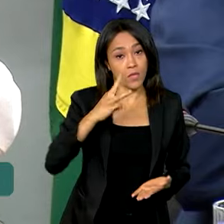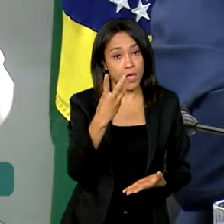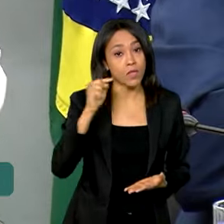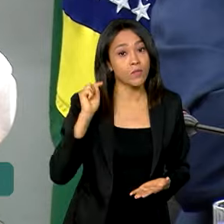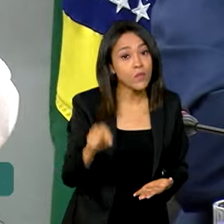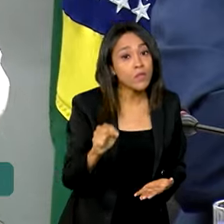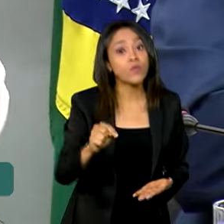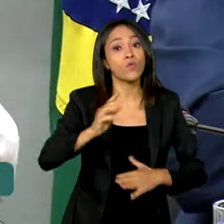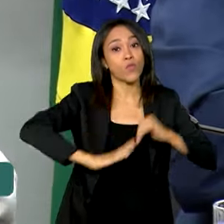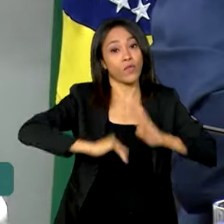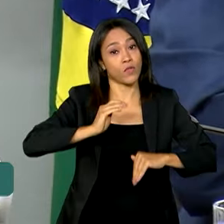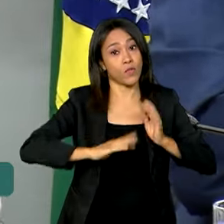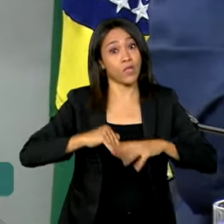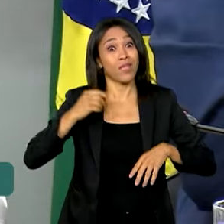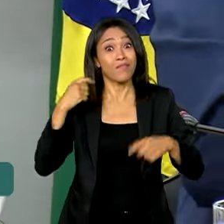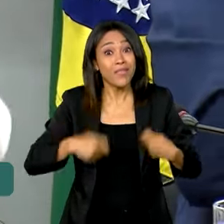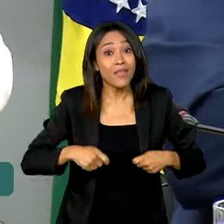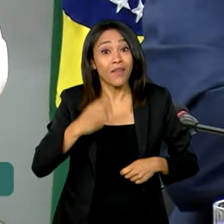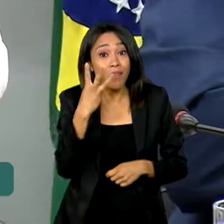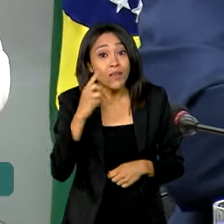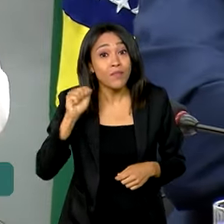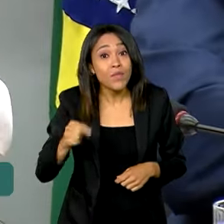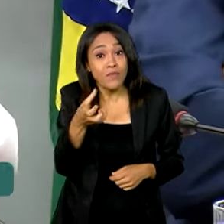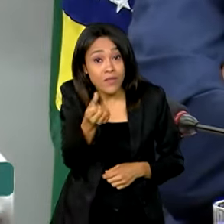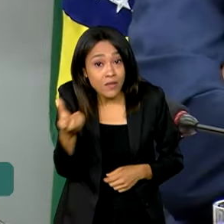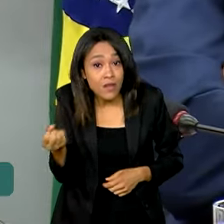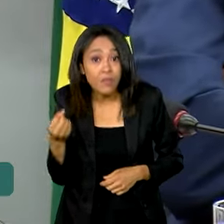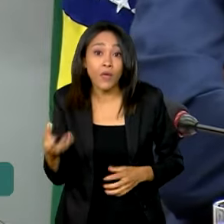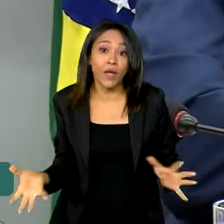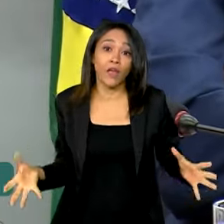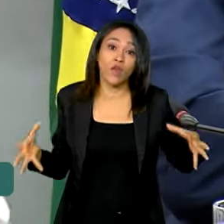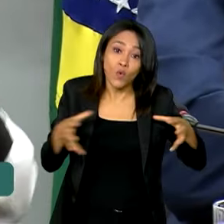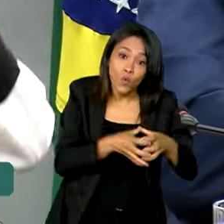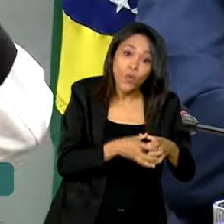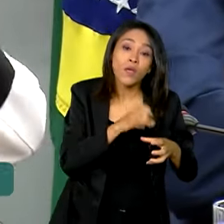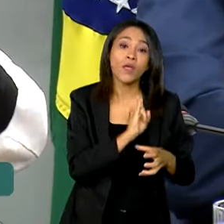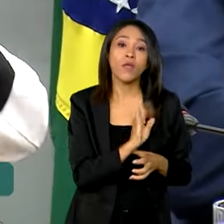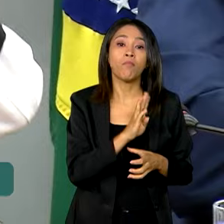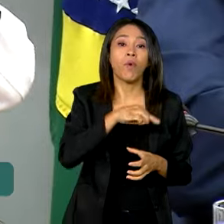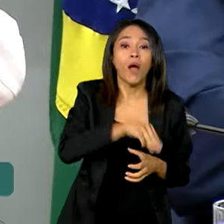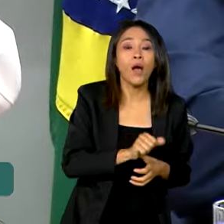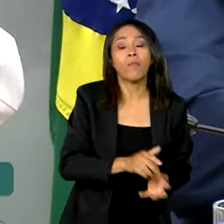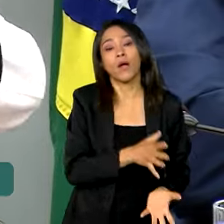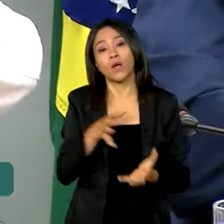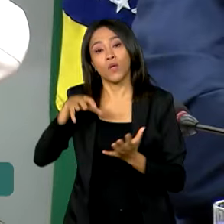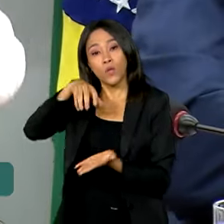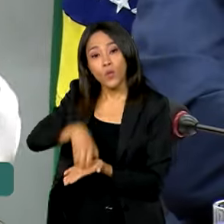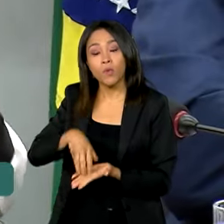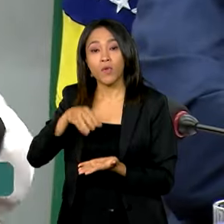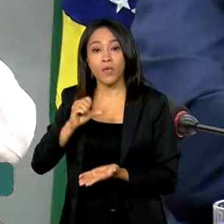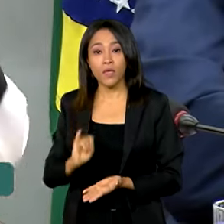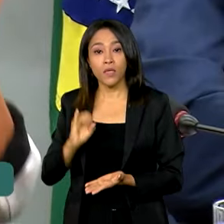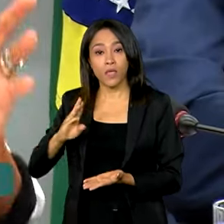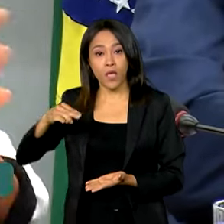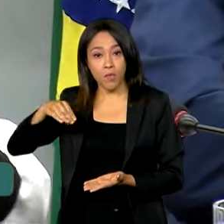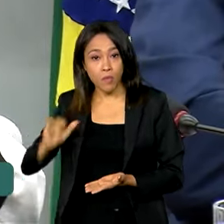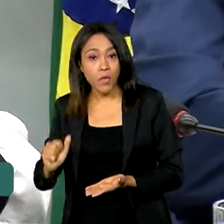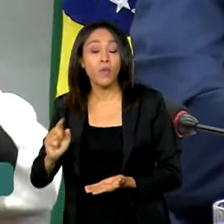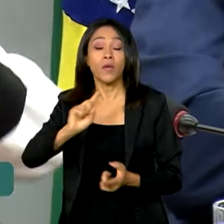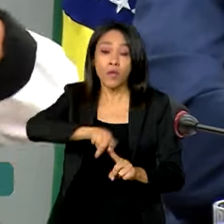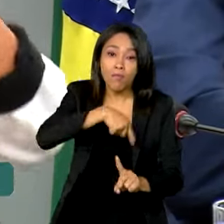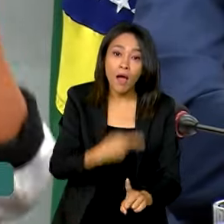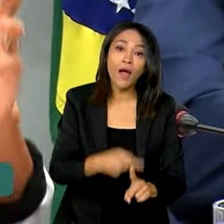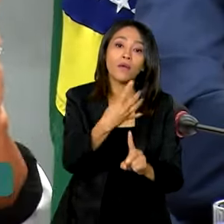3 mil 600 brigadistas, quando envolve Ibama e ICMBio, sem falar no que é mobilizado de mais de 400